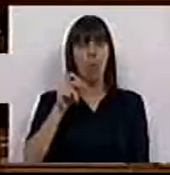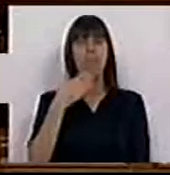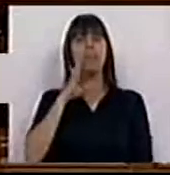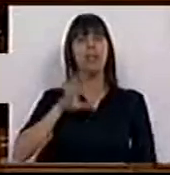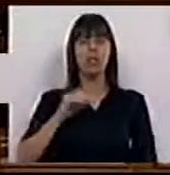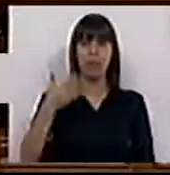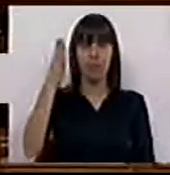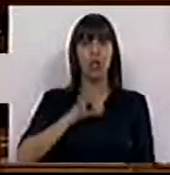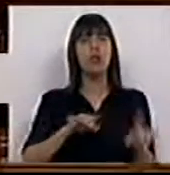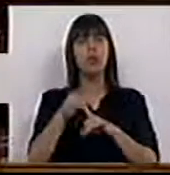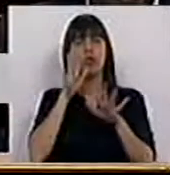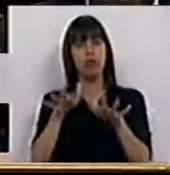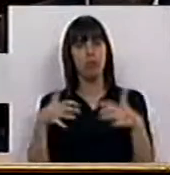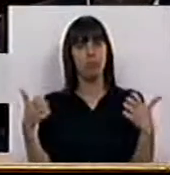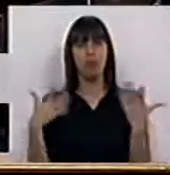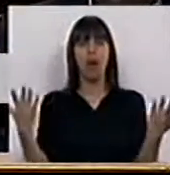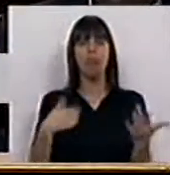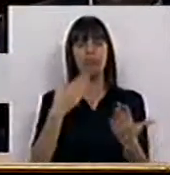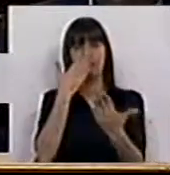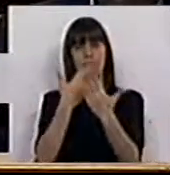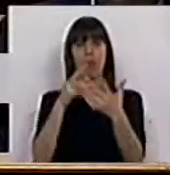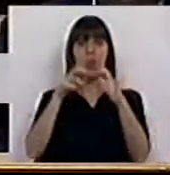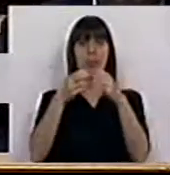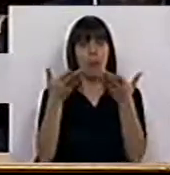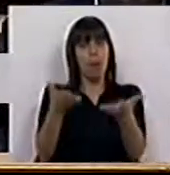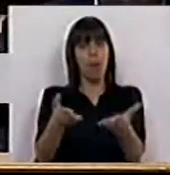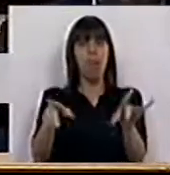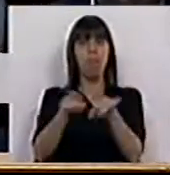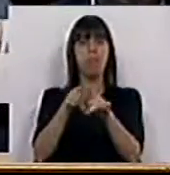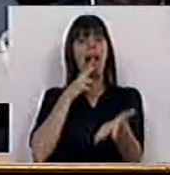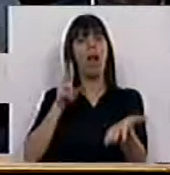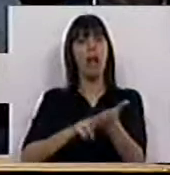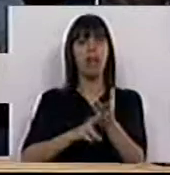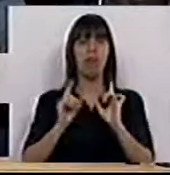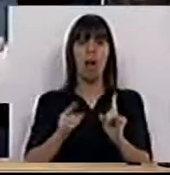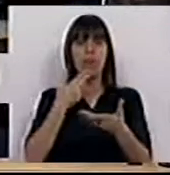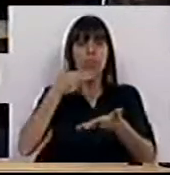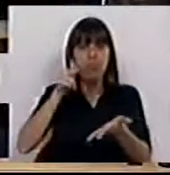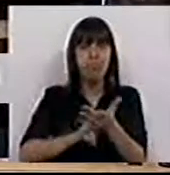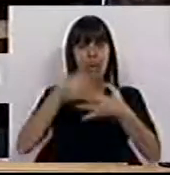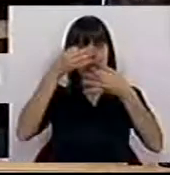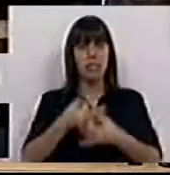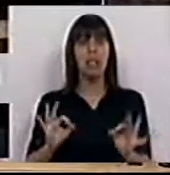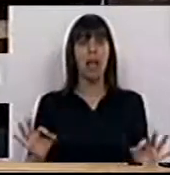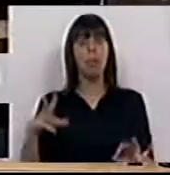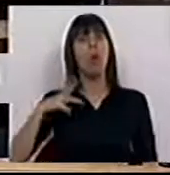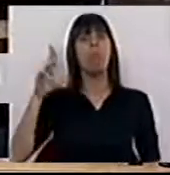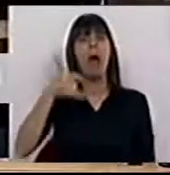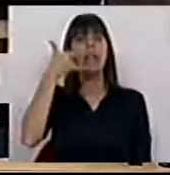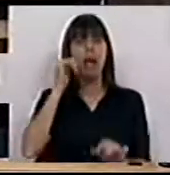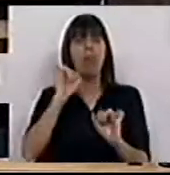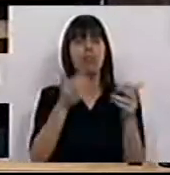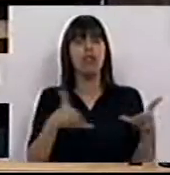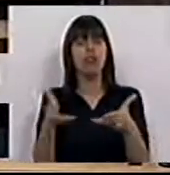Presidentes, Srs. Srs. Deputados, encaremos o problema à nossa frente com realismo e seriedade. A Portugal Telecom é